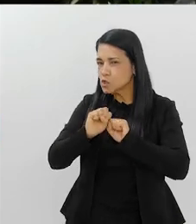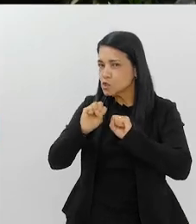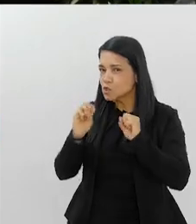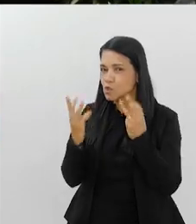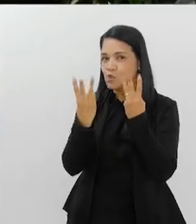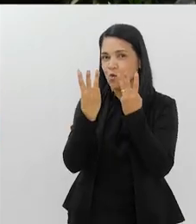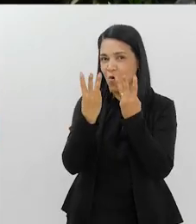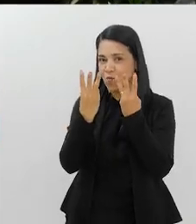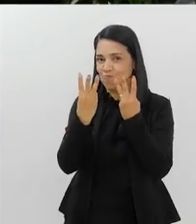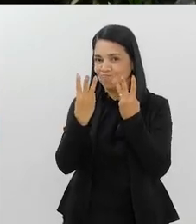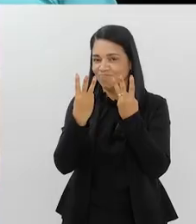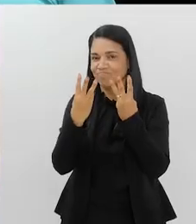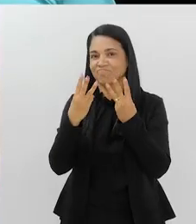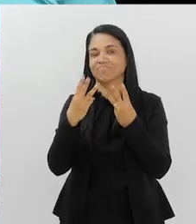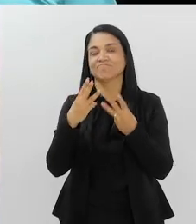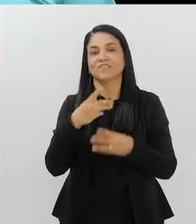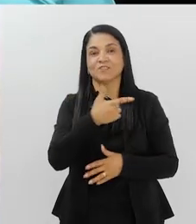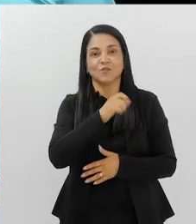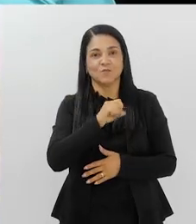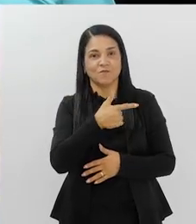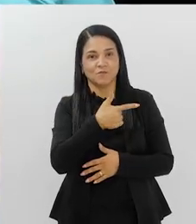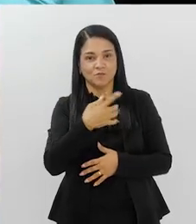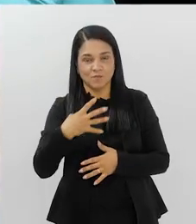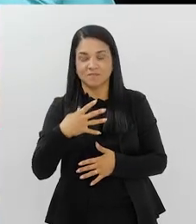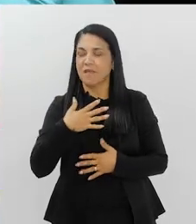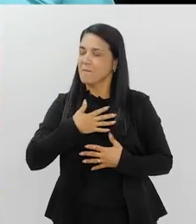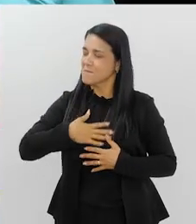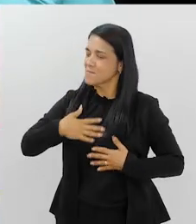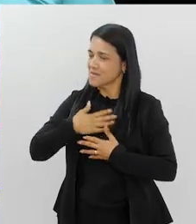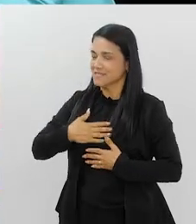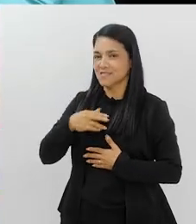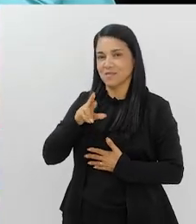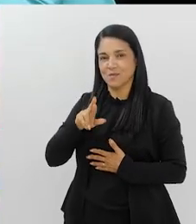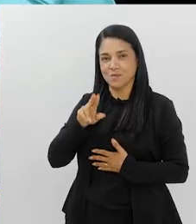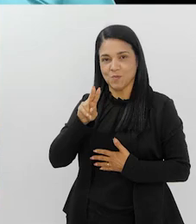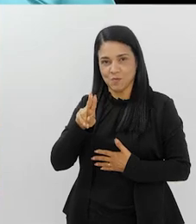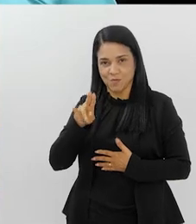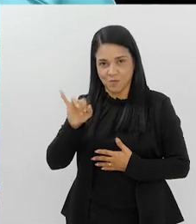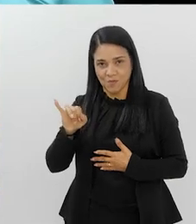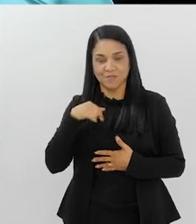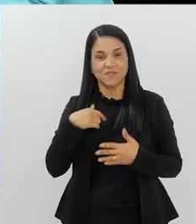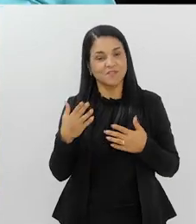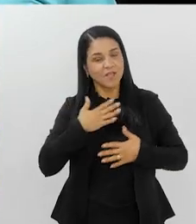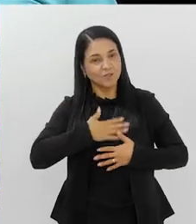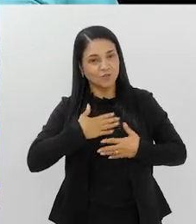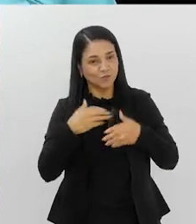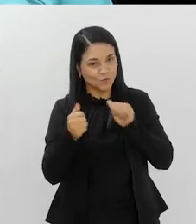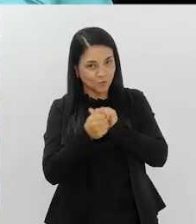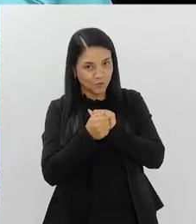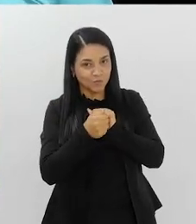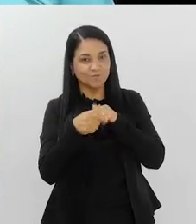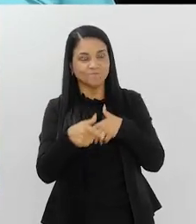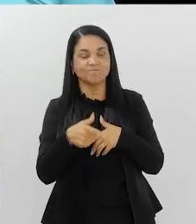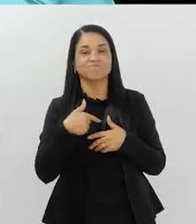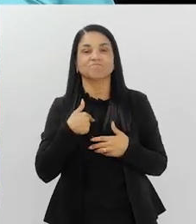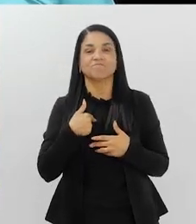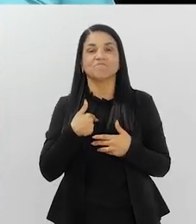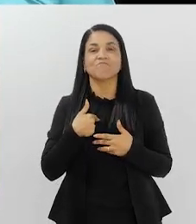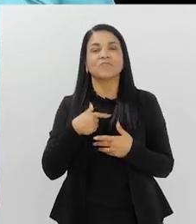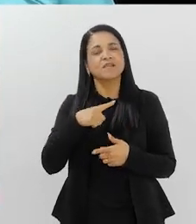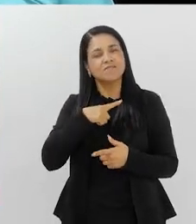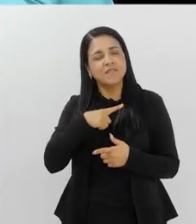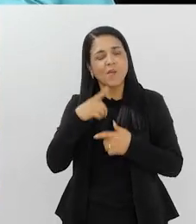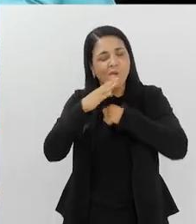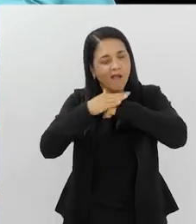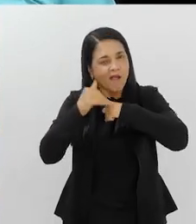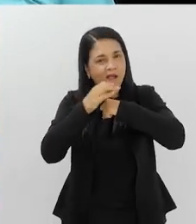show mais uma vez. Rui, sempre é um prazer estar aqui com você. Tenho